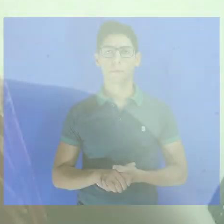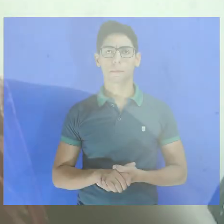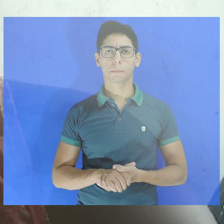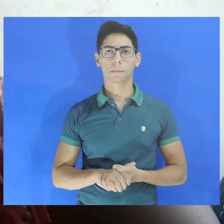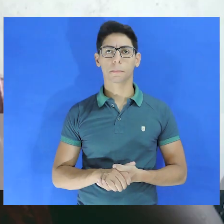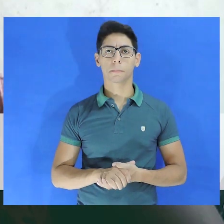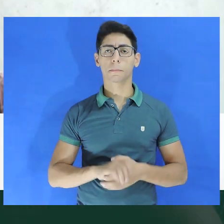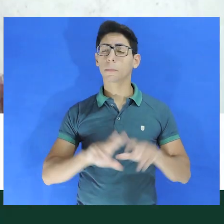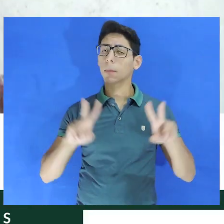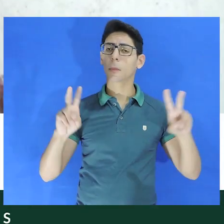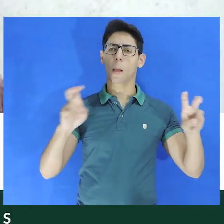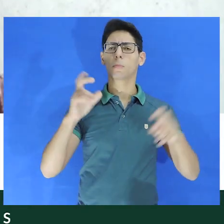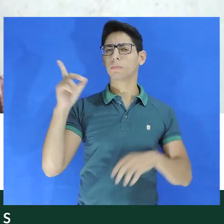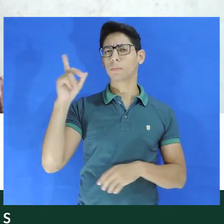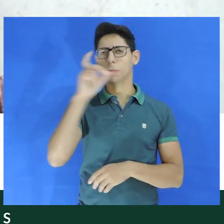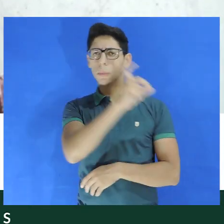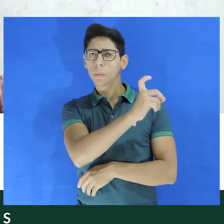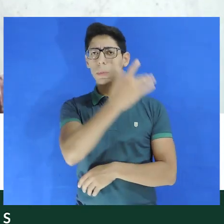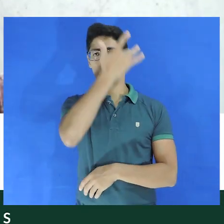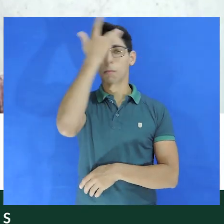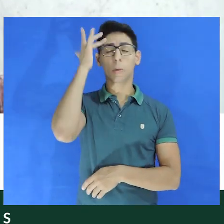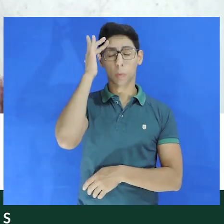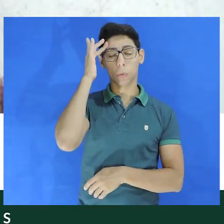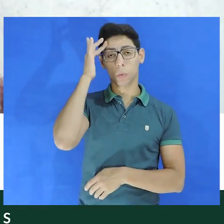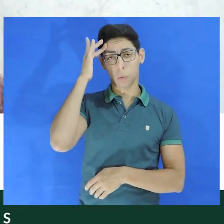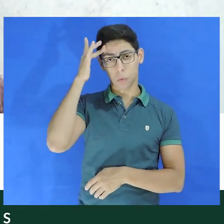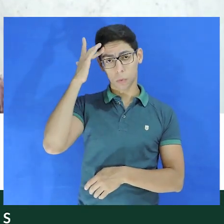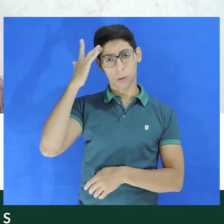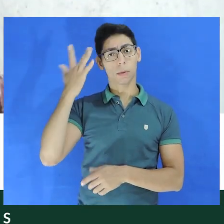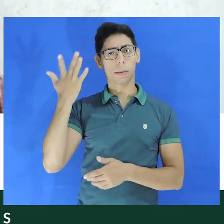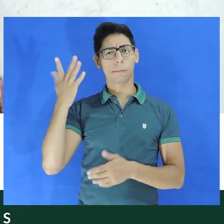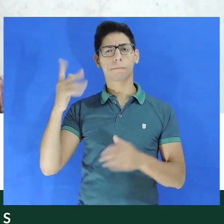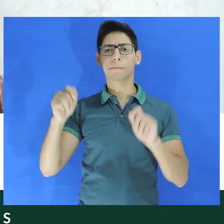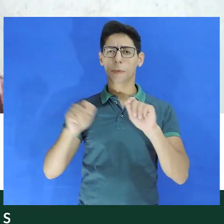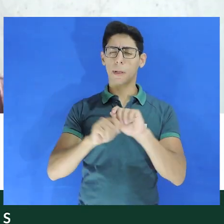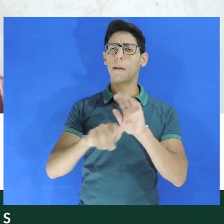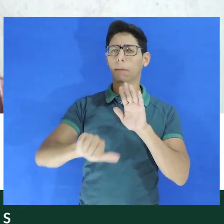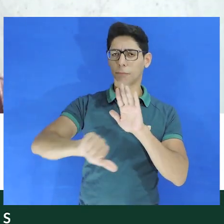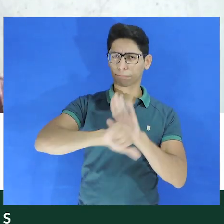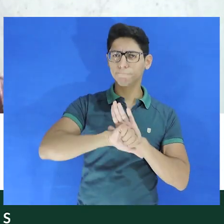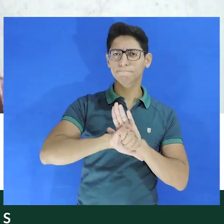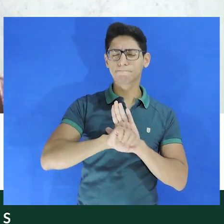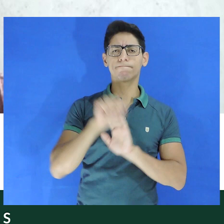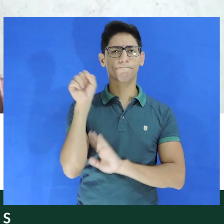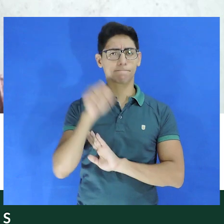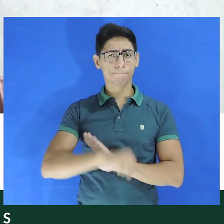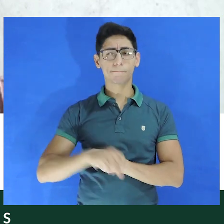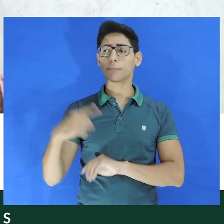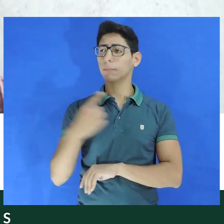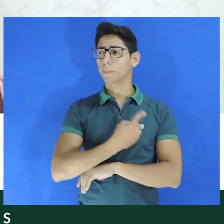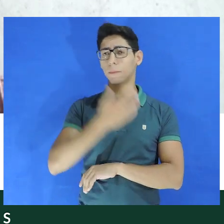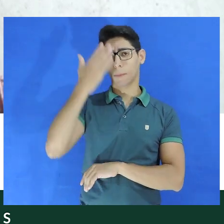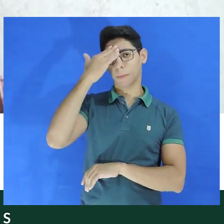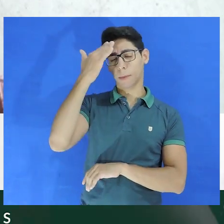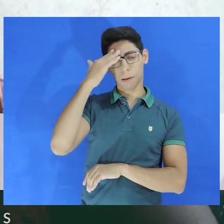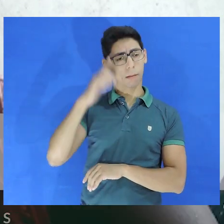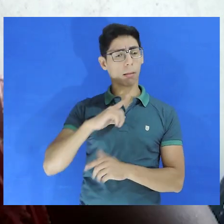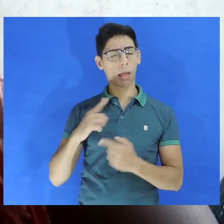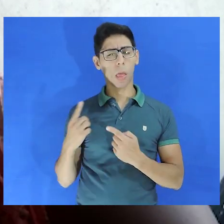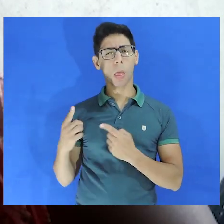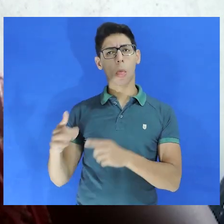A pauta é muito difícil, ela trata de pessoas que cometeram delitos e a gente sabe que